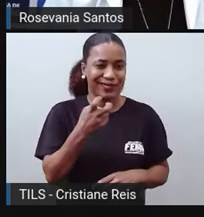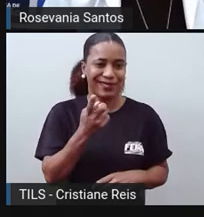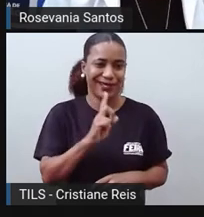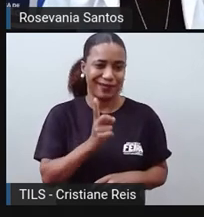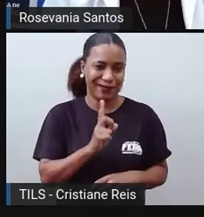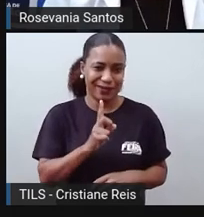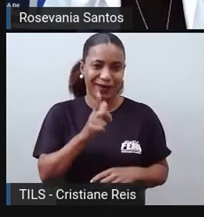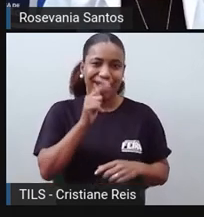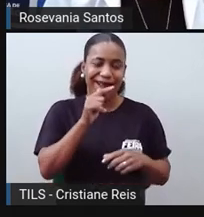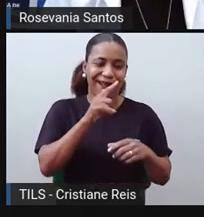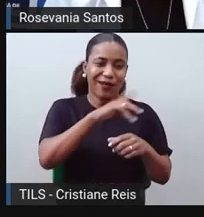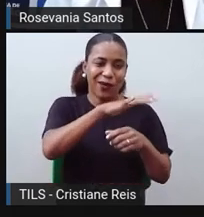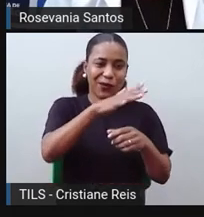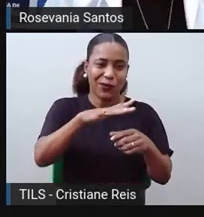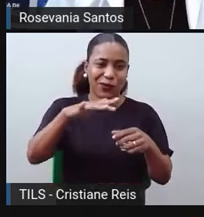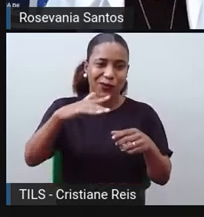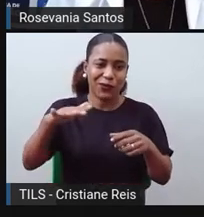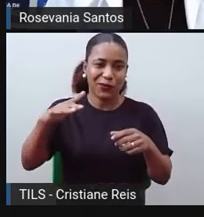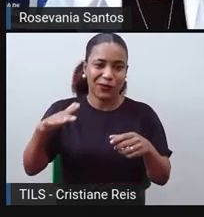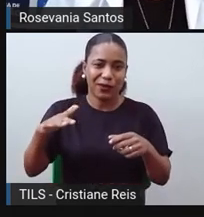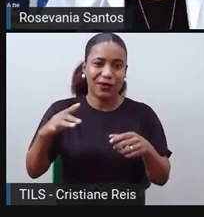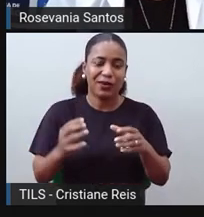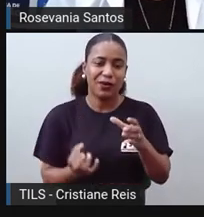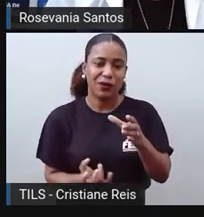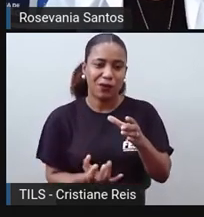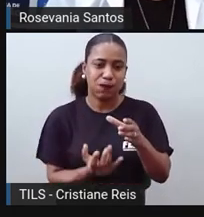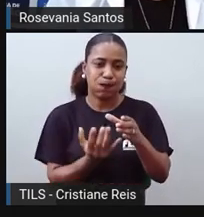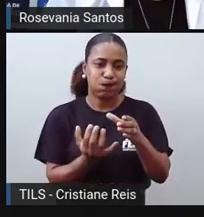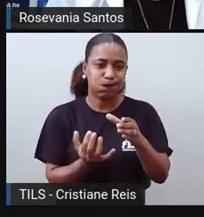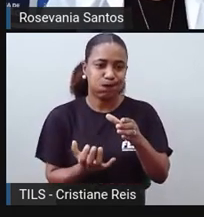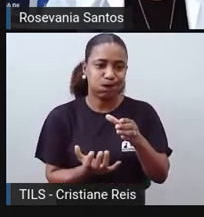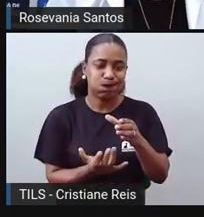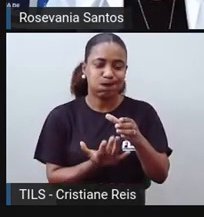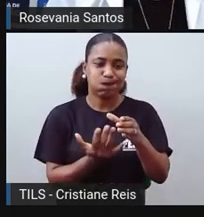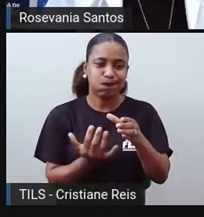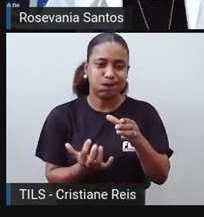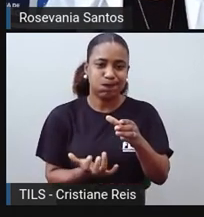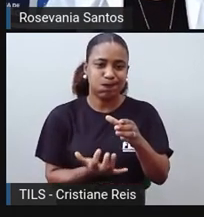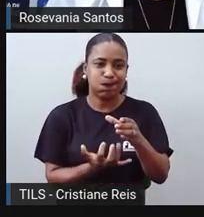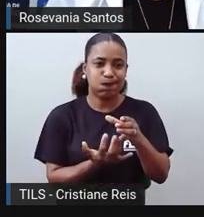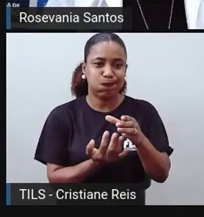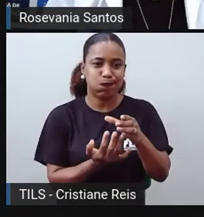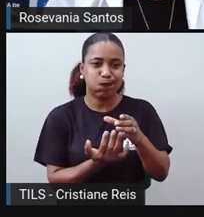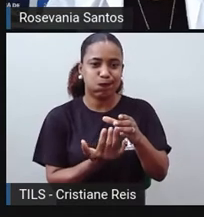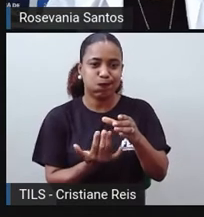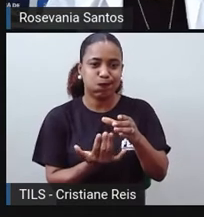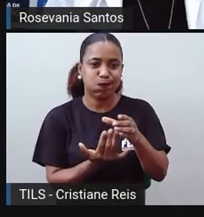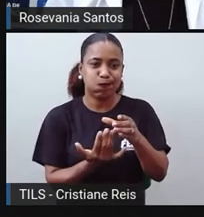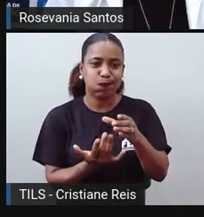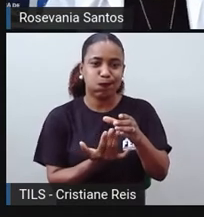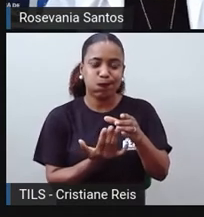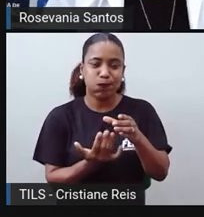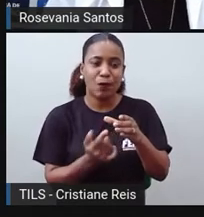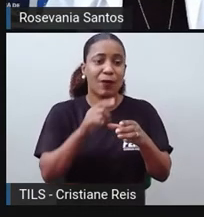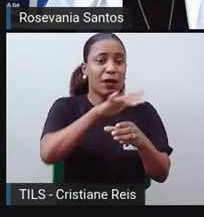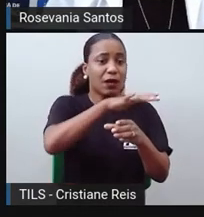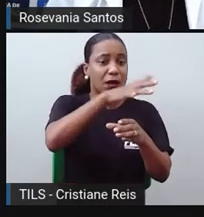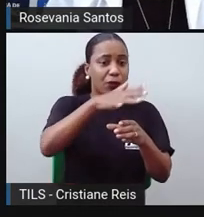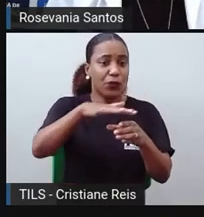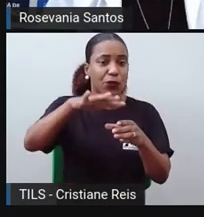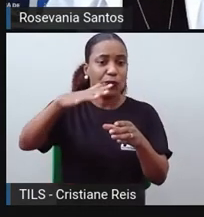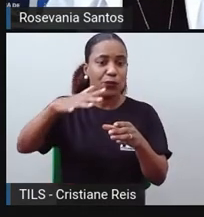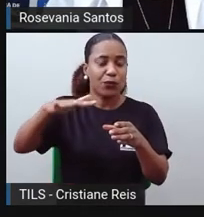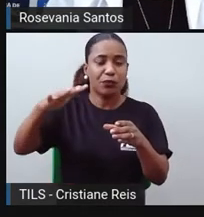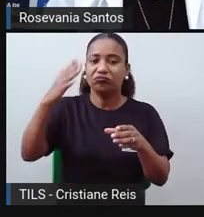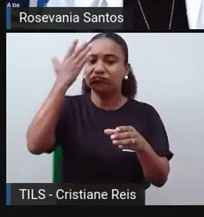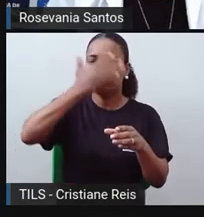né? Então, esse magma pressiona e nasce um vulcão no fundo do mar. Aqui você está vendo esse vulcão. Aí, entra novamente